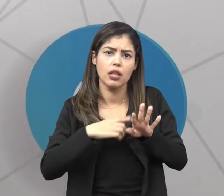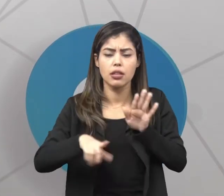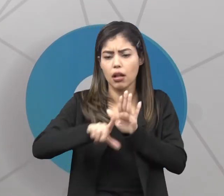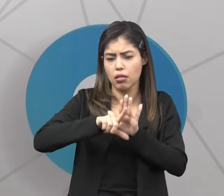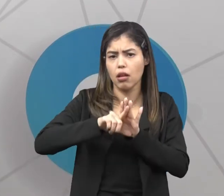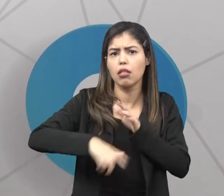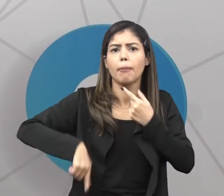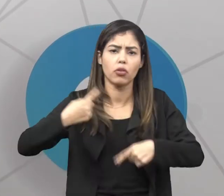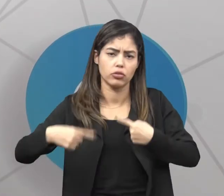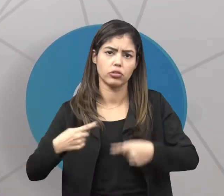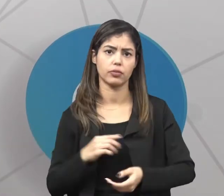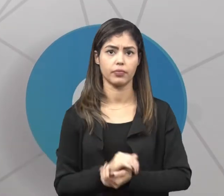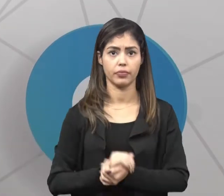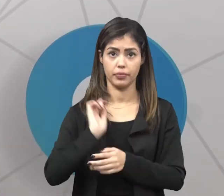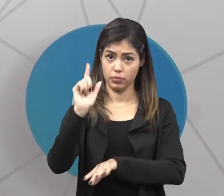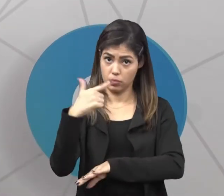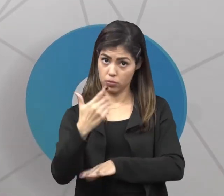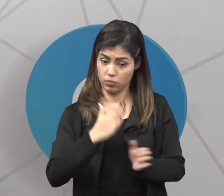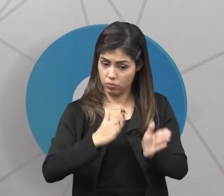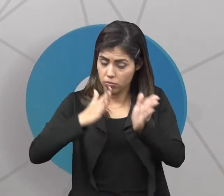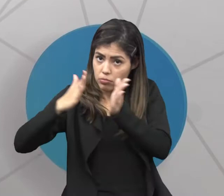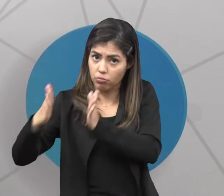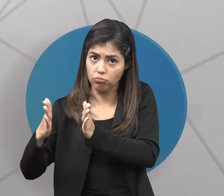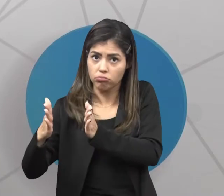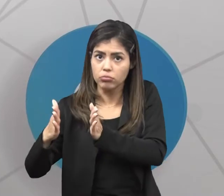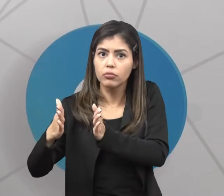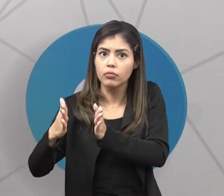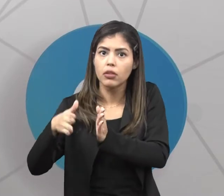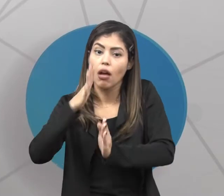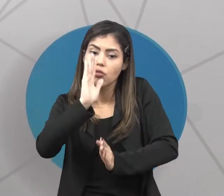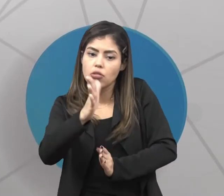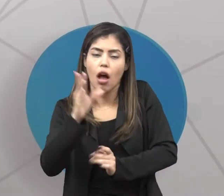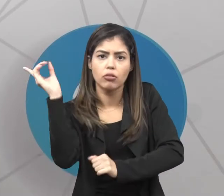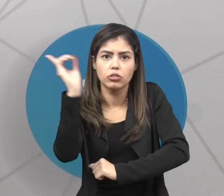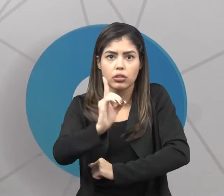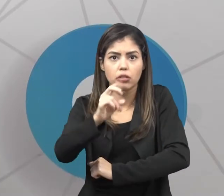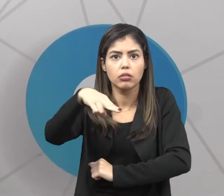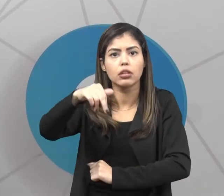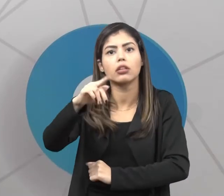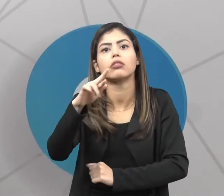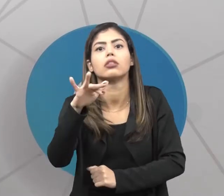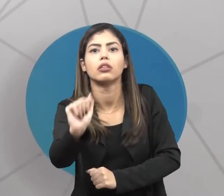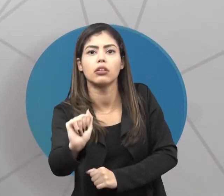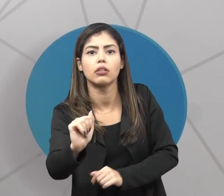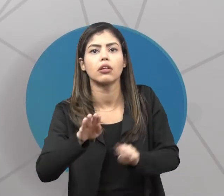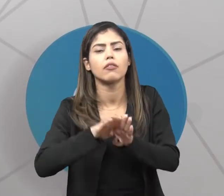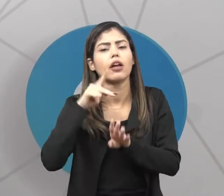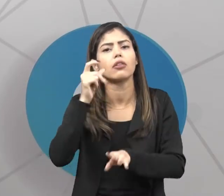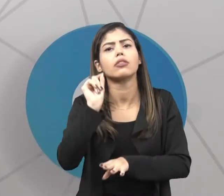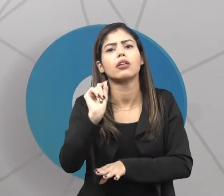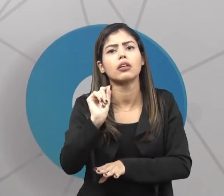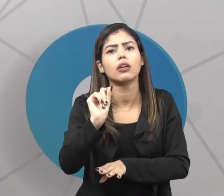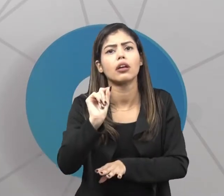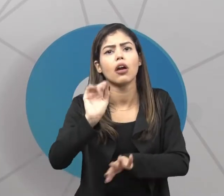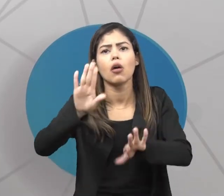política. Por outro lado, com relação ao direito natural, ele fala quais são os direitos naturais